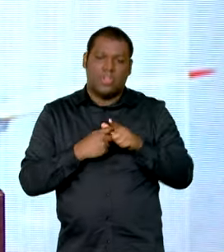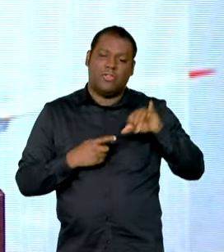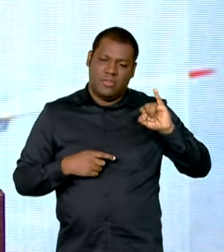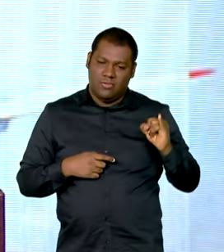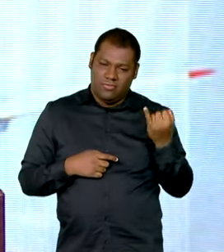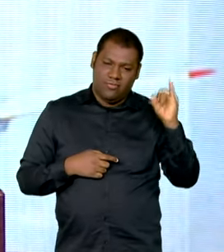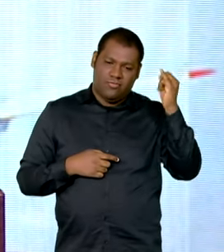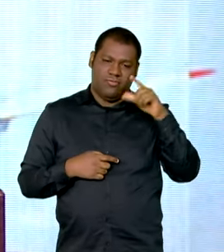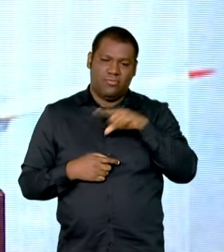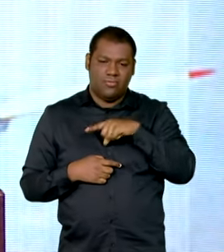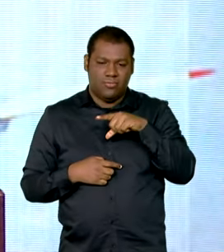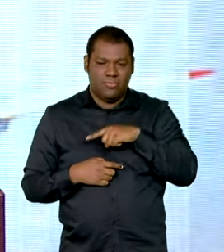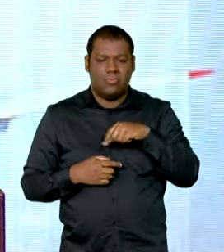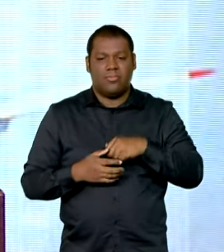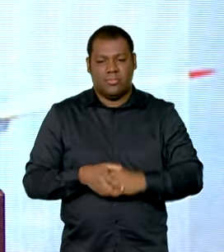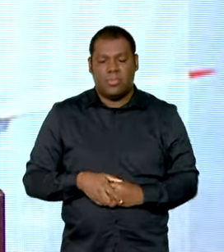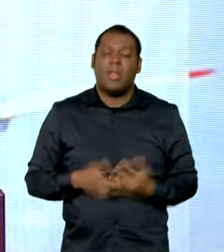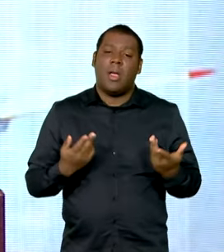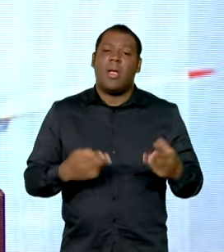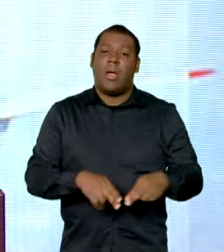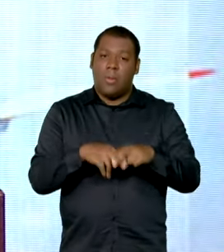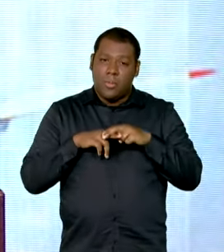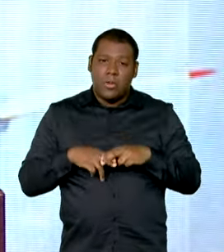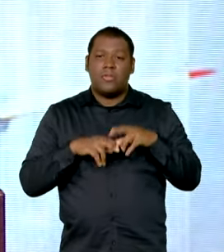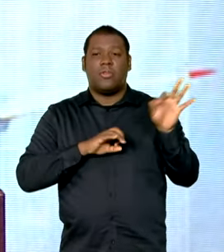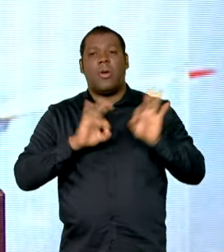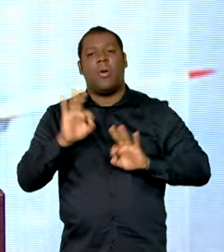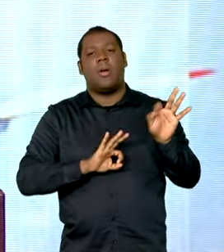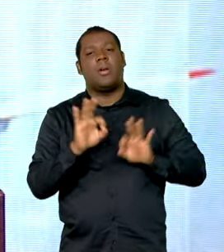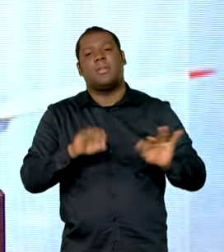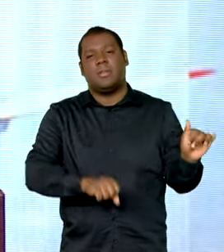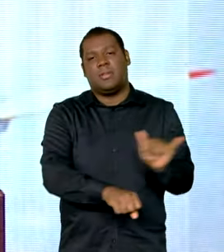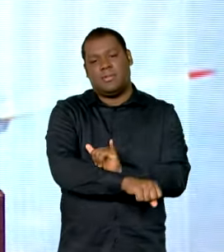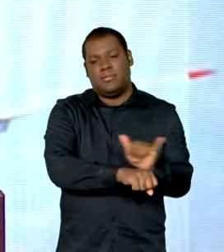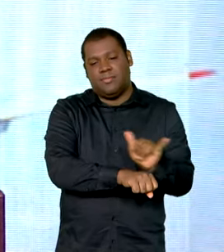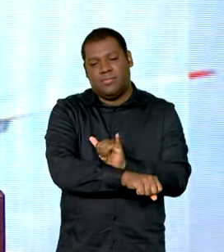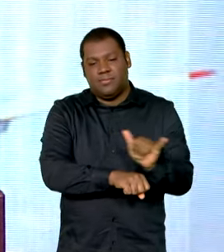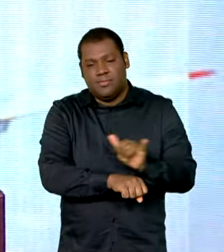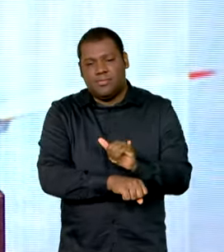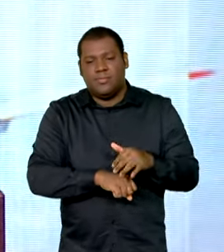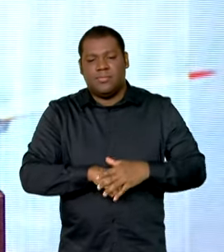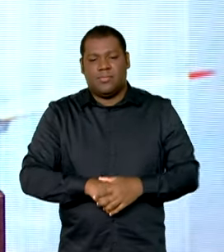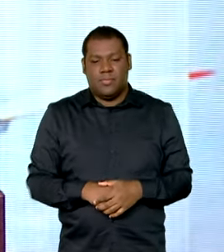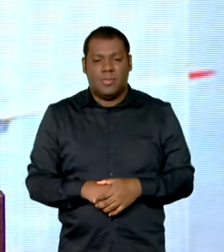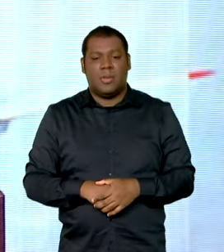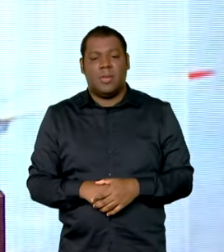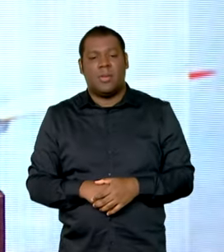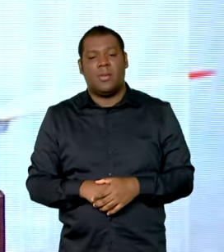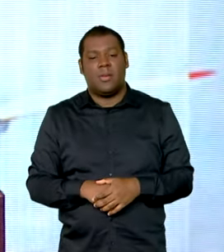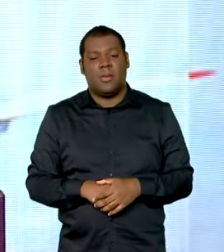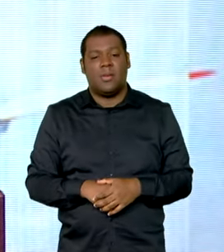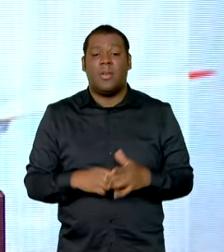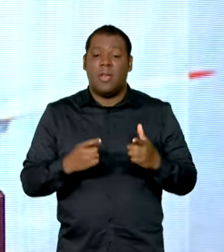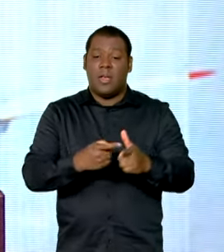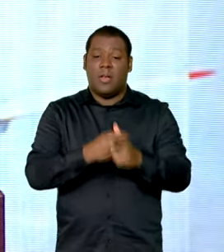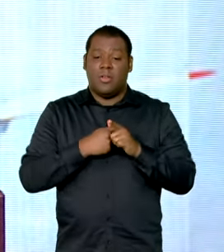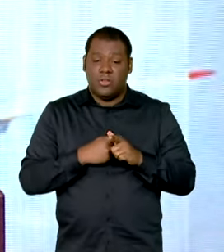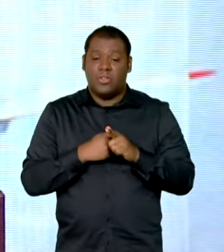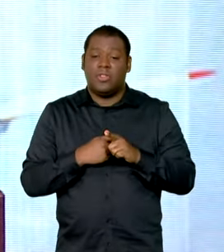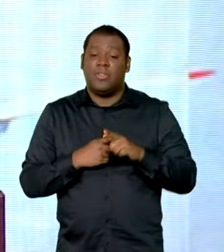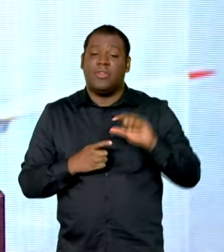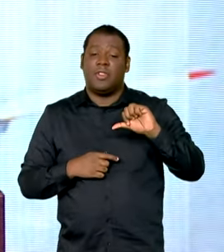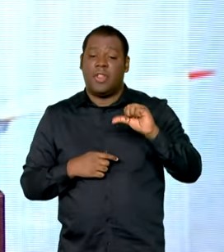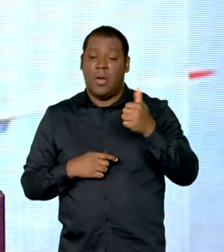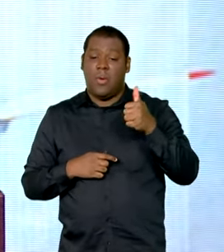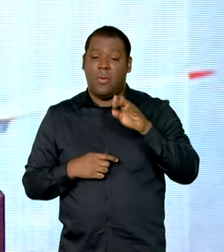mais aumento de energia. Devemos 11 bilhões de reais para diminuir a conta dos brasileiros.